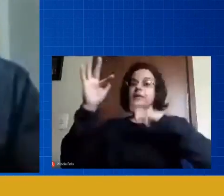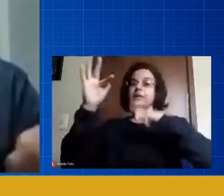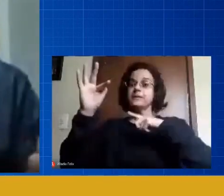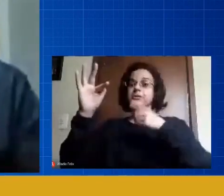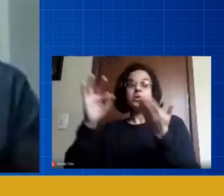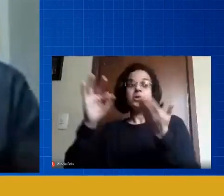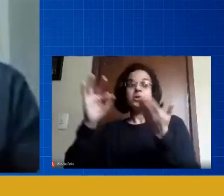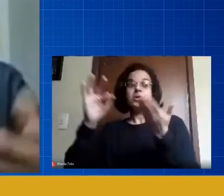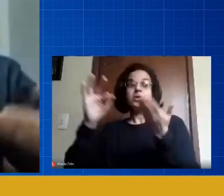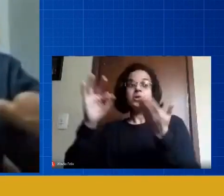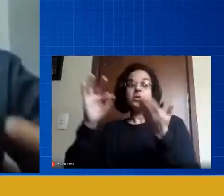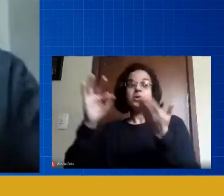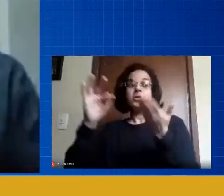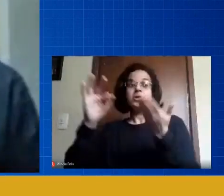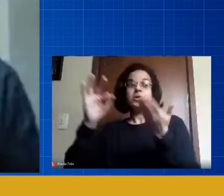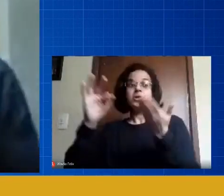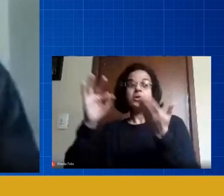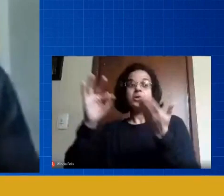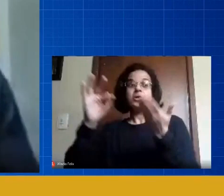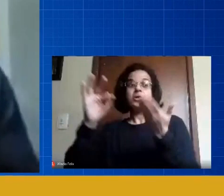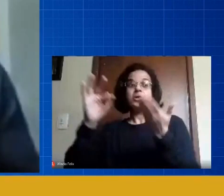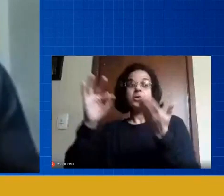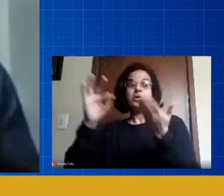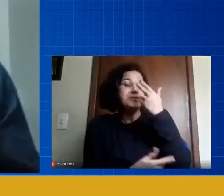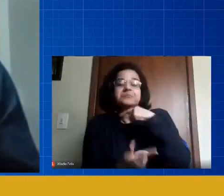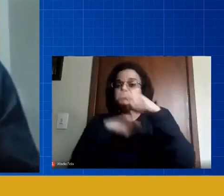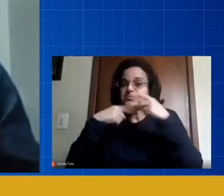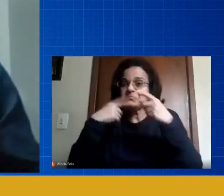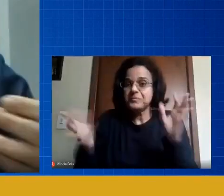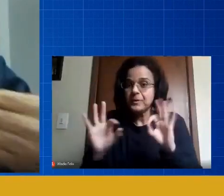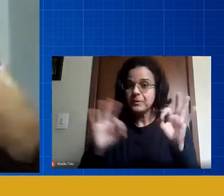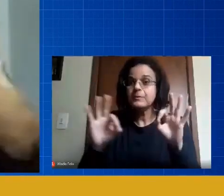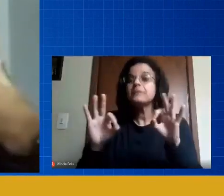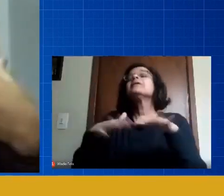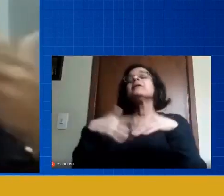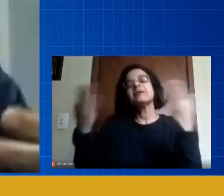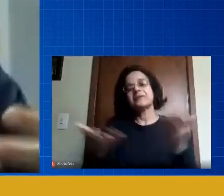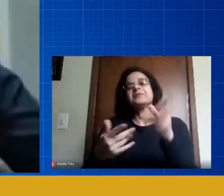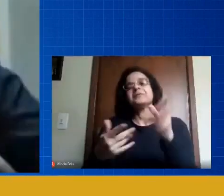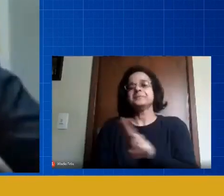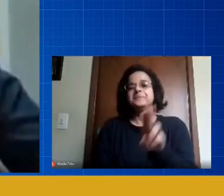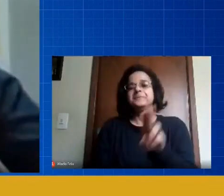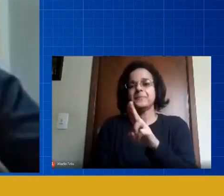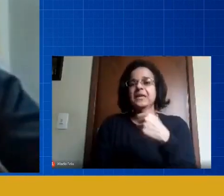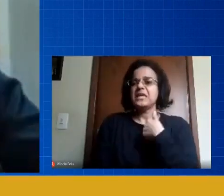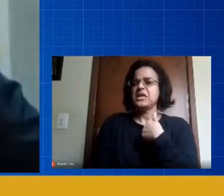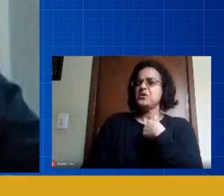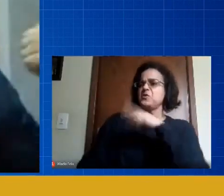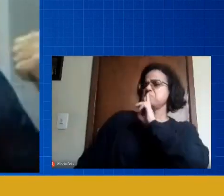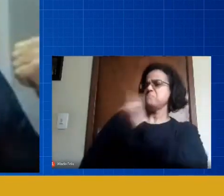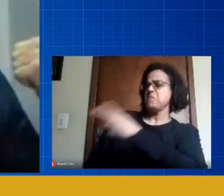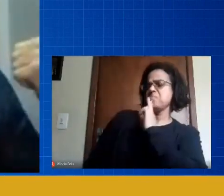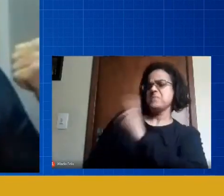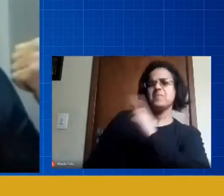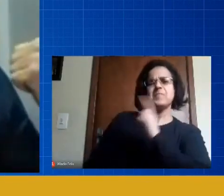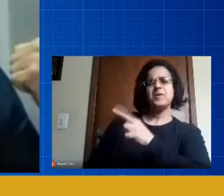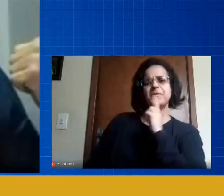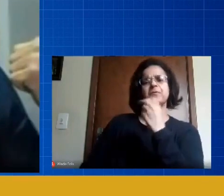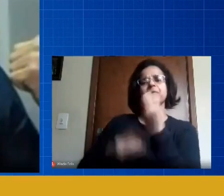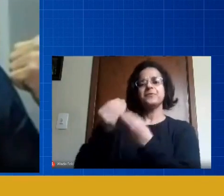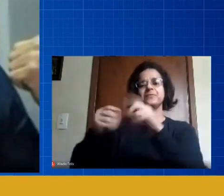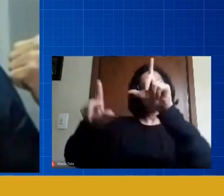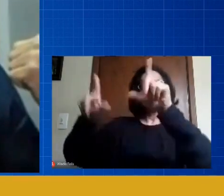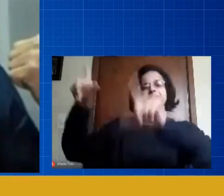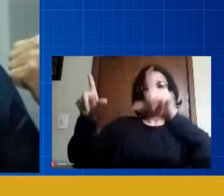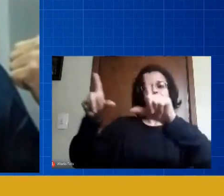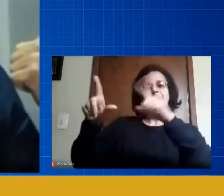achavam que não seriam palpáveis estão sendo eu tinha críticas e mais críticas quanto a videoaula